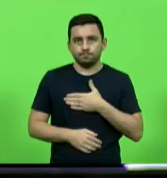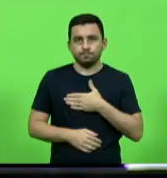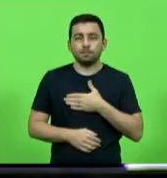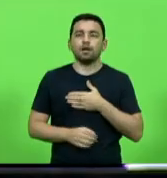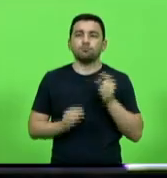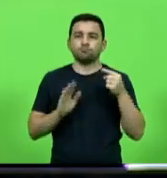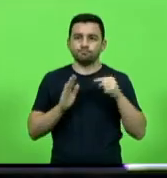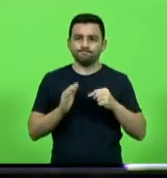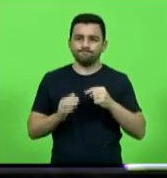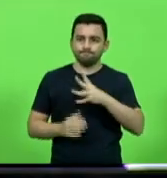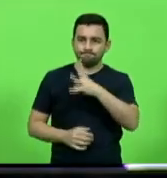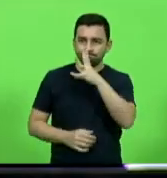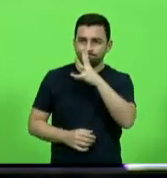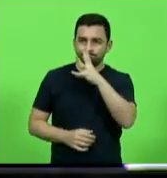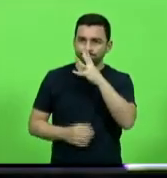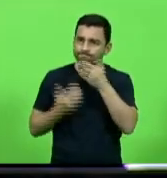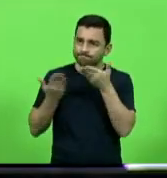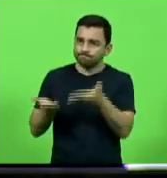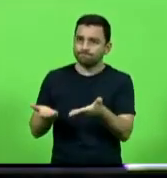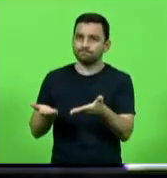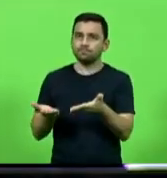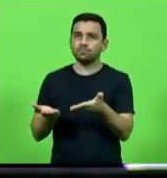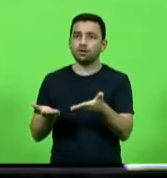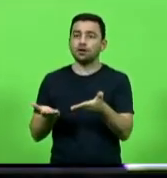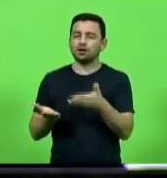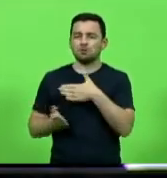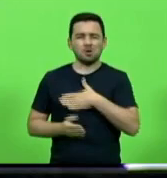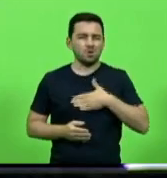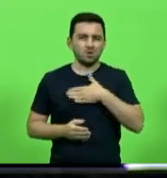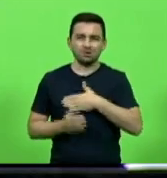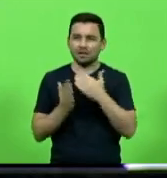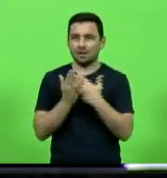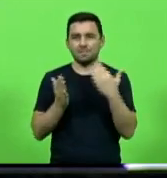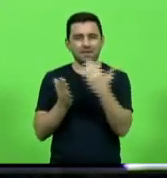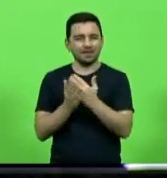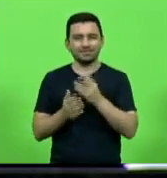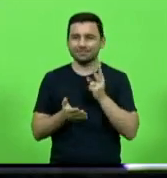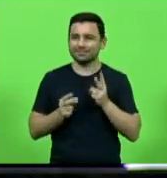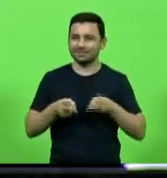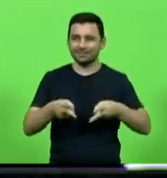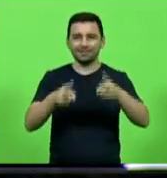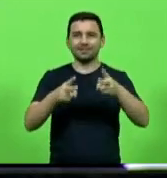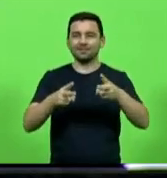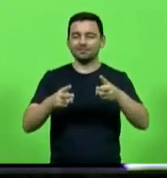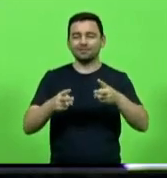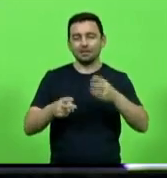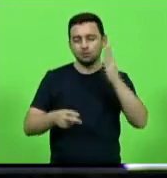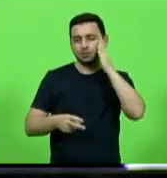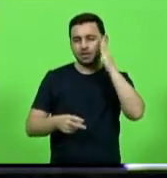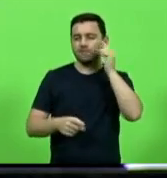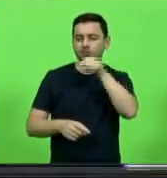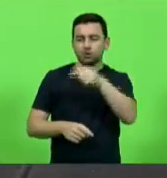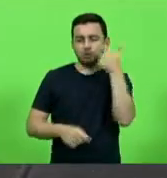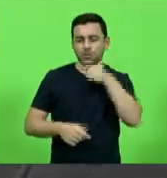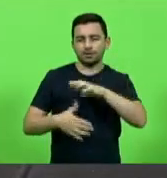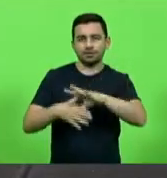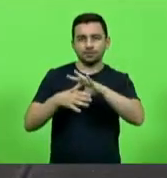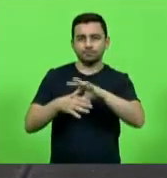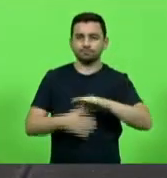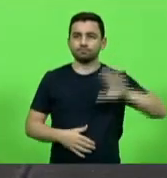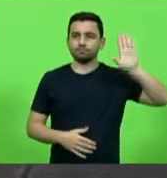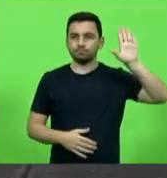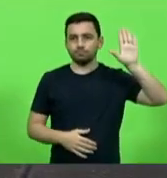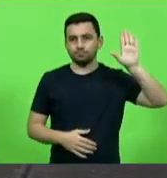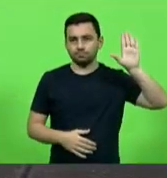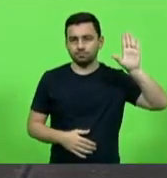admiração, continuo sendo seu admirador e tenho certeza que poderá nos liderar nesse ano. Permite uma parte, senhor presidente.